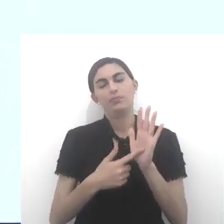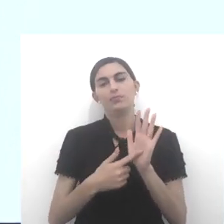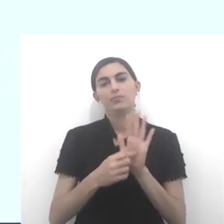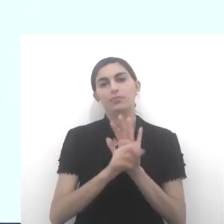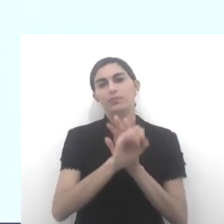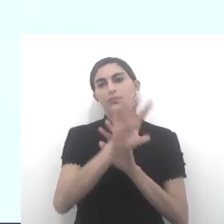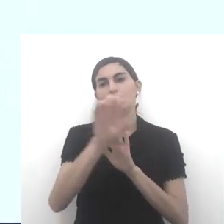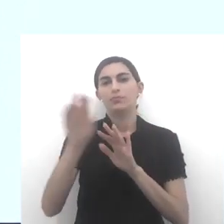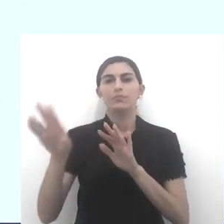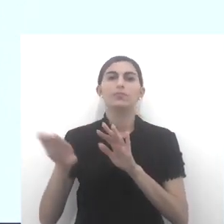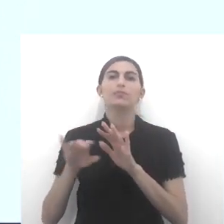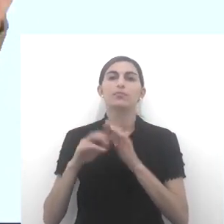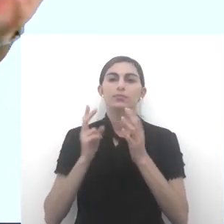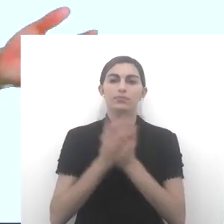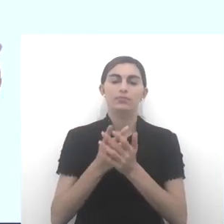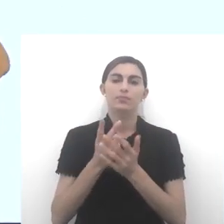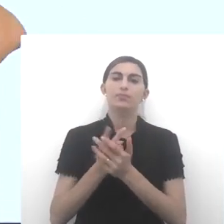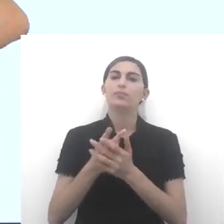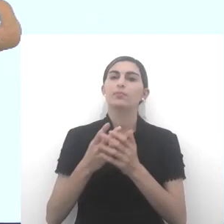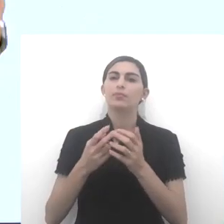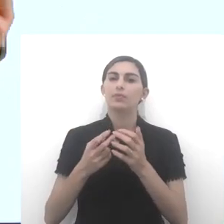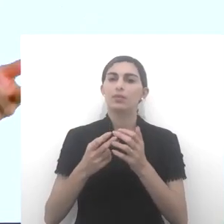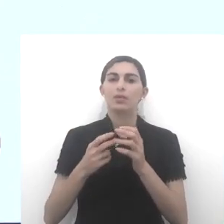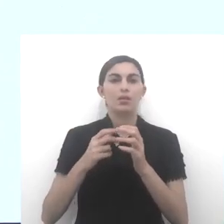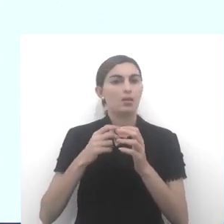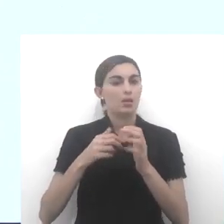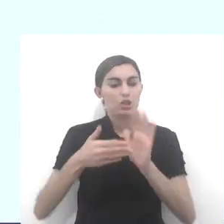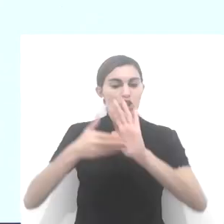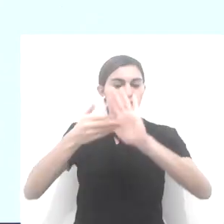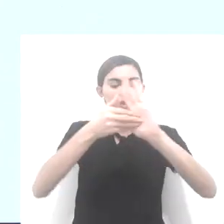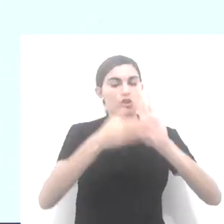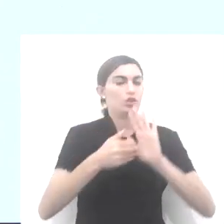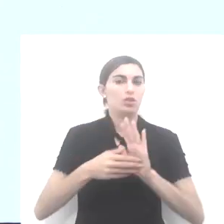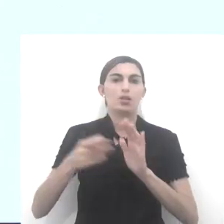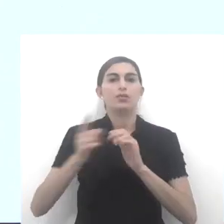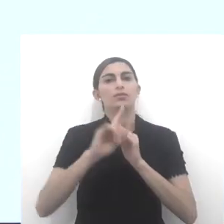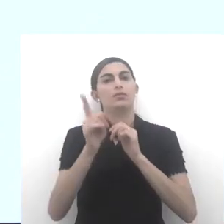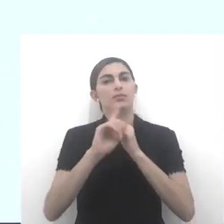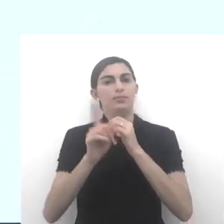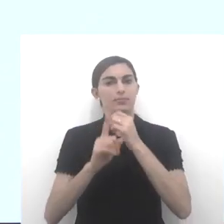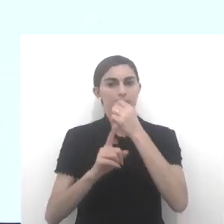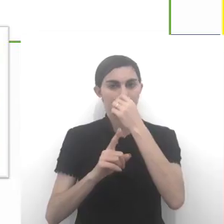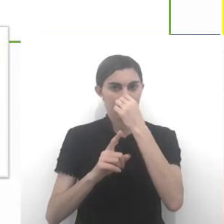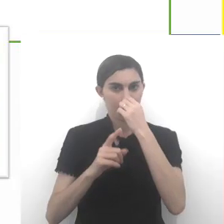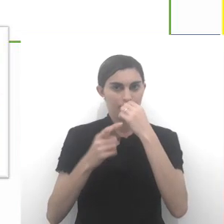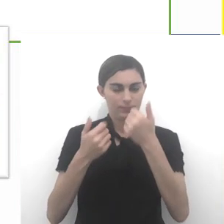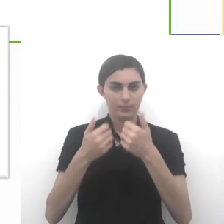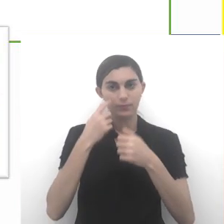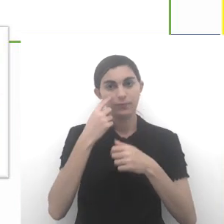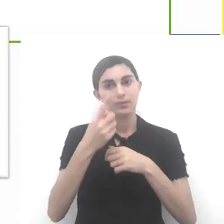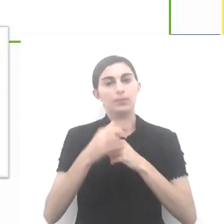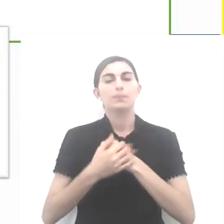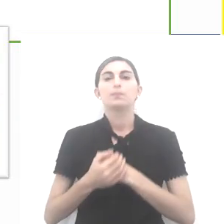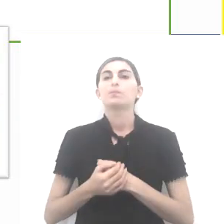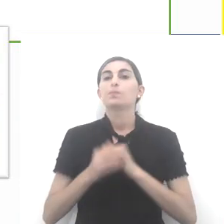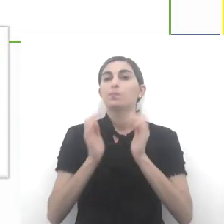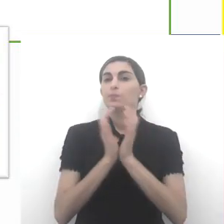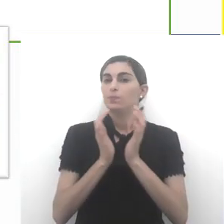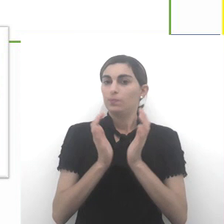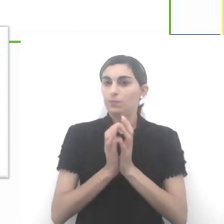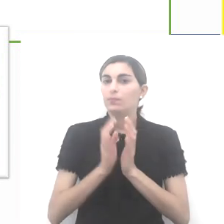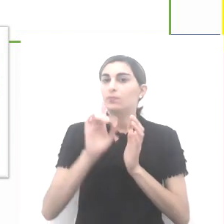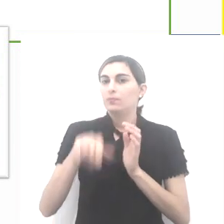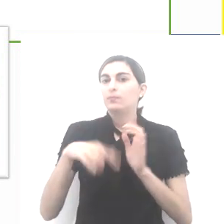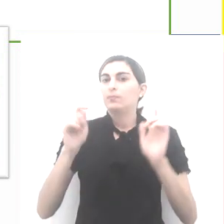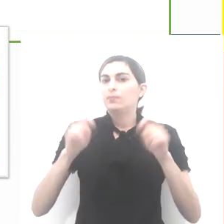sagrada, que deve ser sempre atualizada, mas sem traí-la, certo? Então, vejam só, assim, o